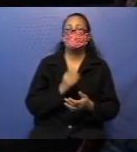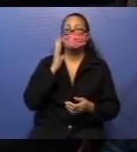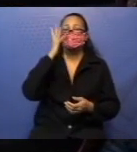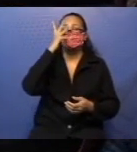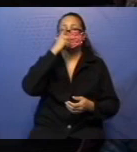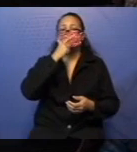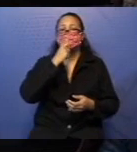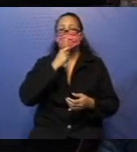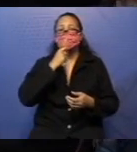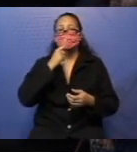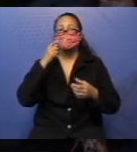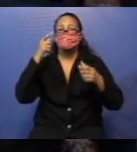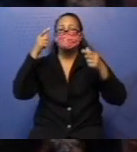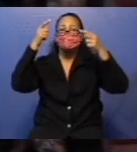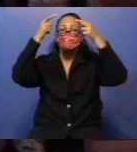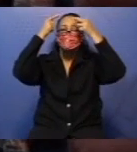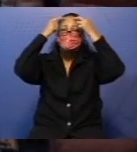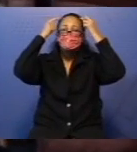colorida.